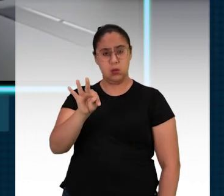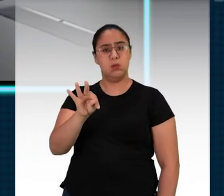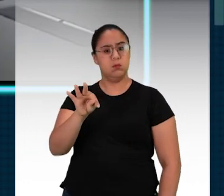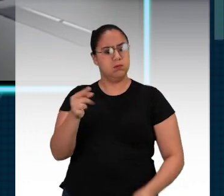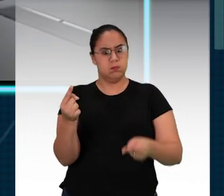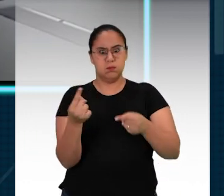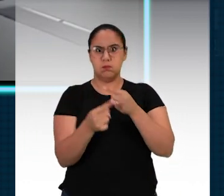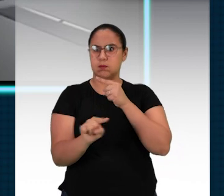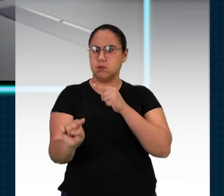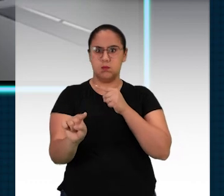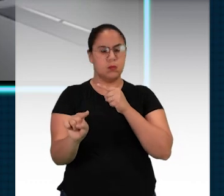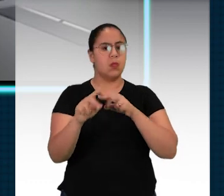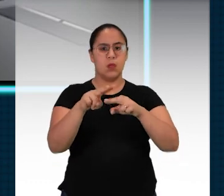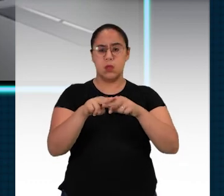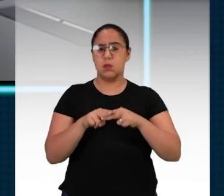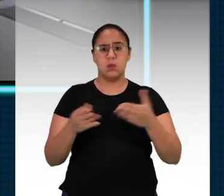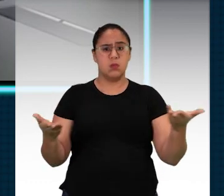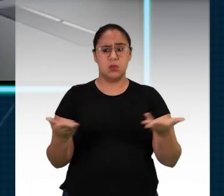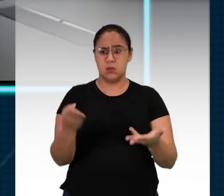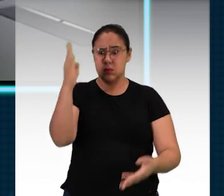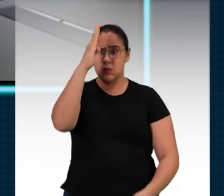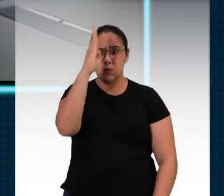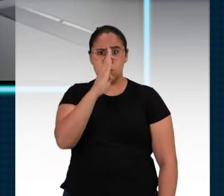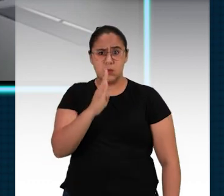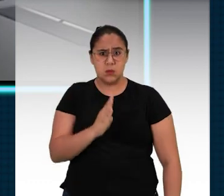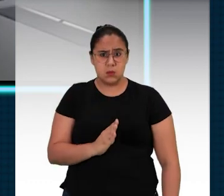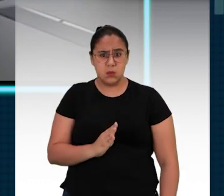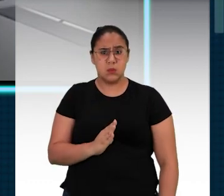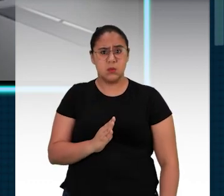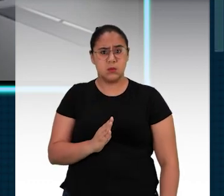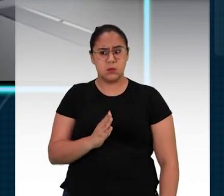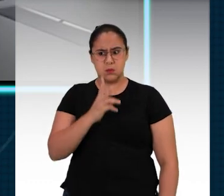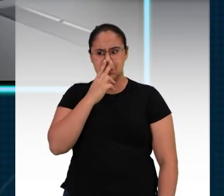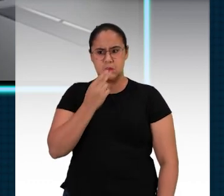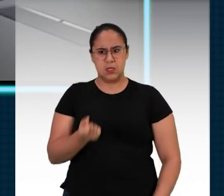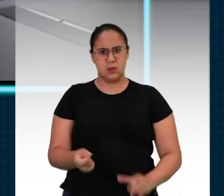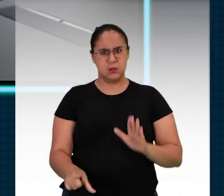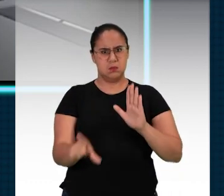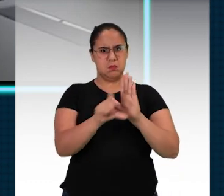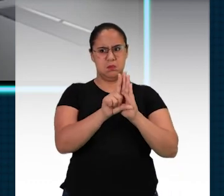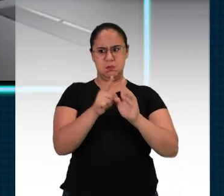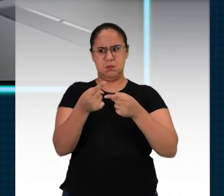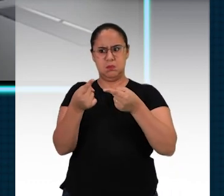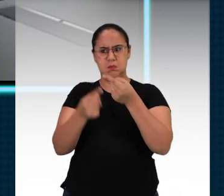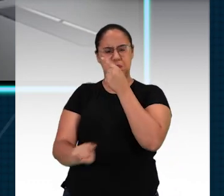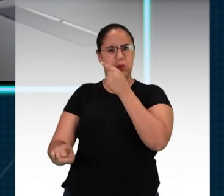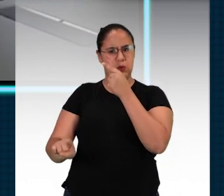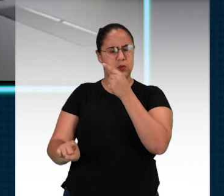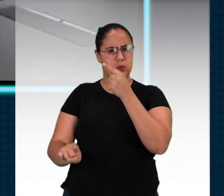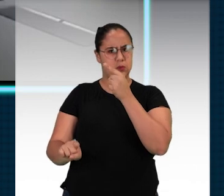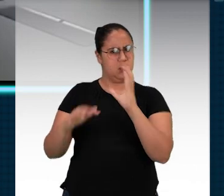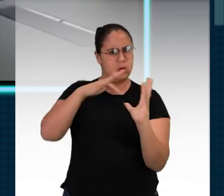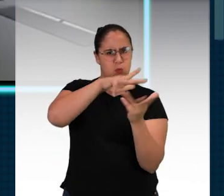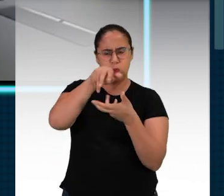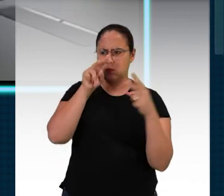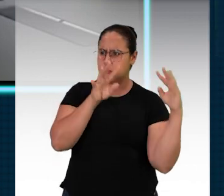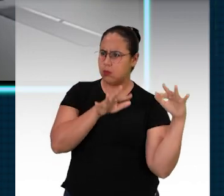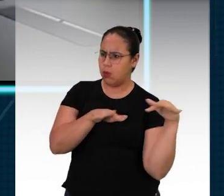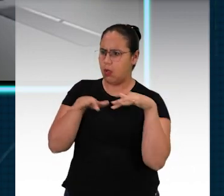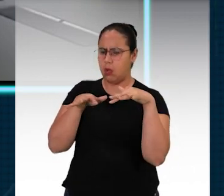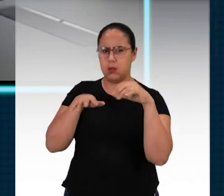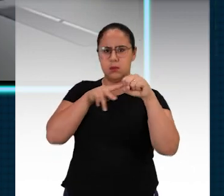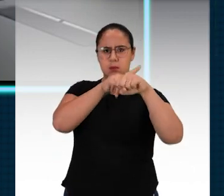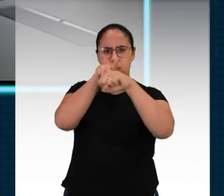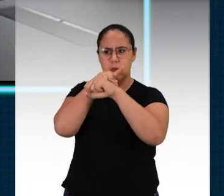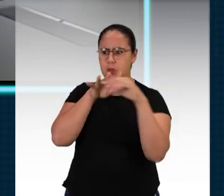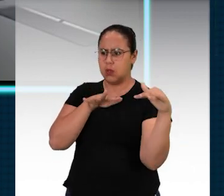Trabalho, ele colocou o Estado brasileiro na posição de um fora da lei internacional. Seja inclusive